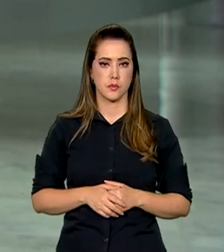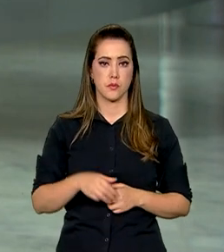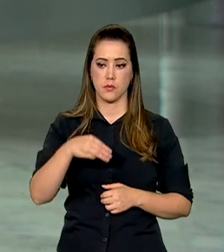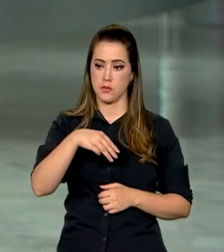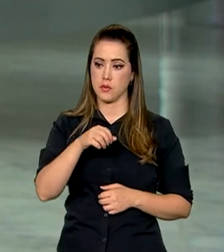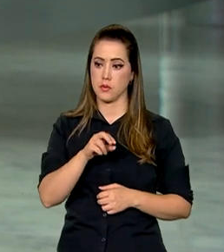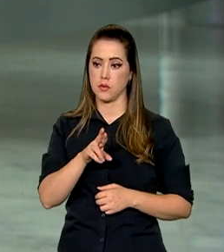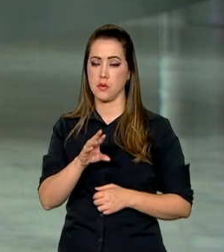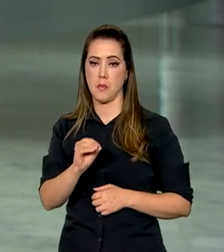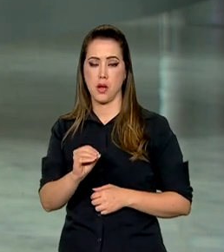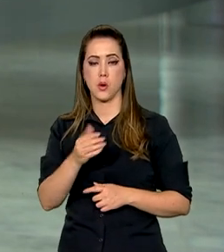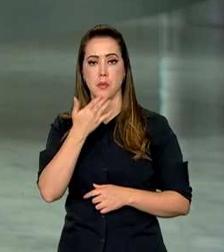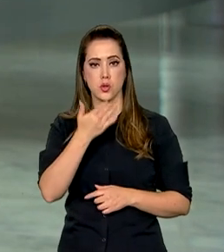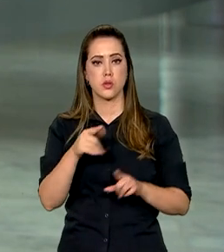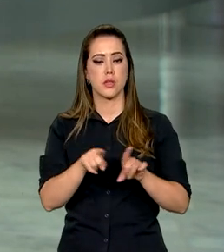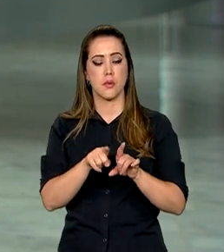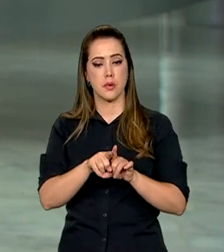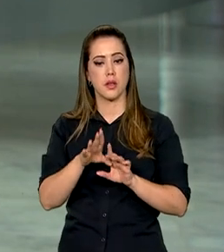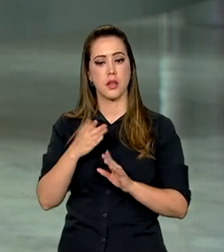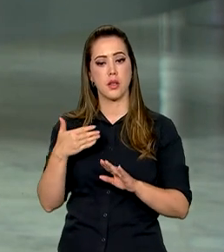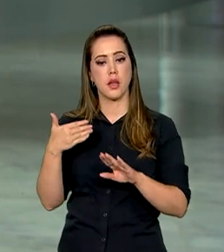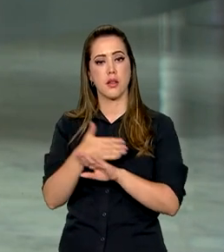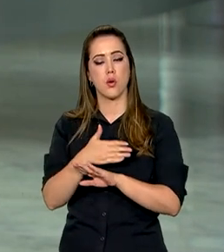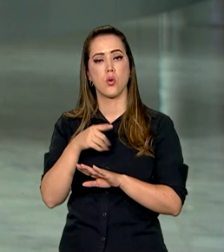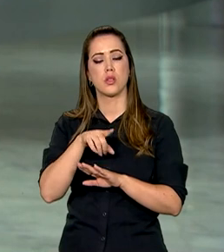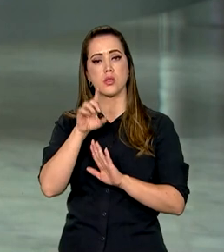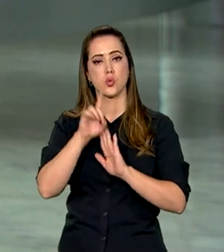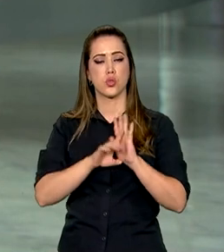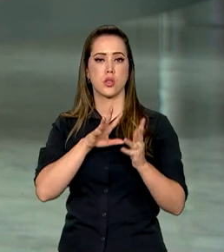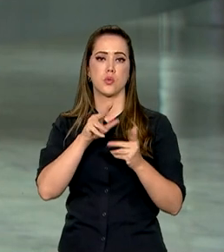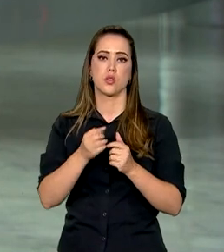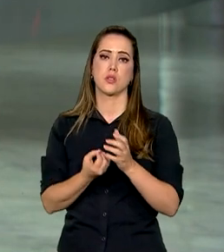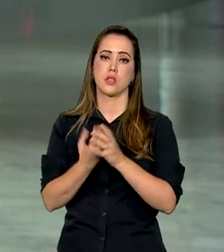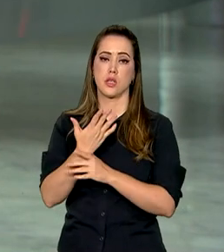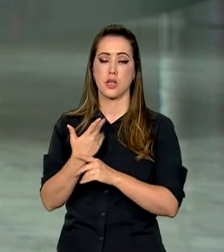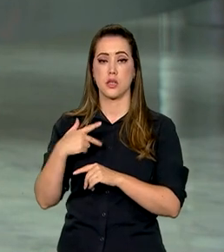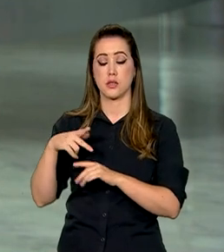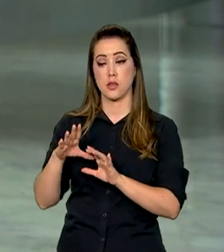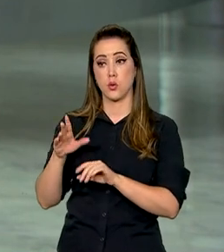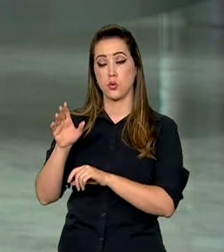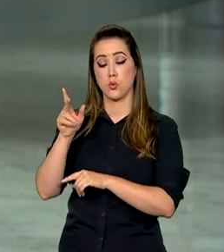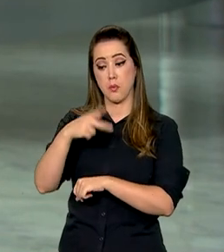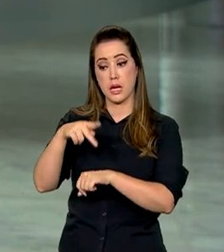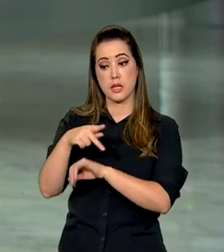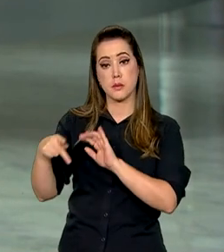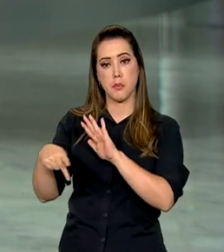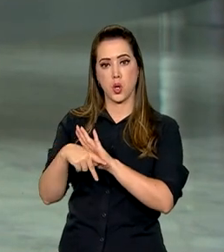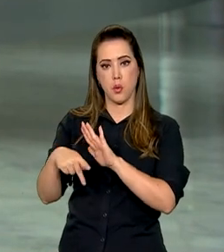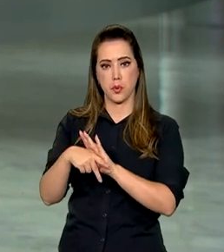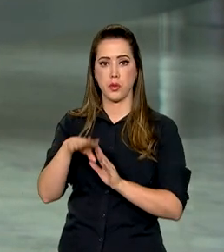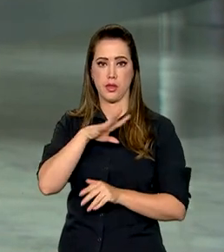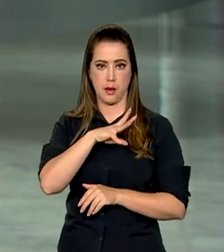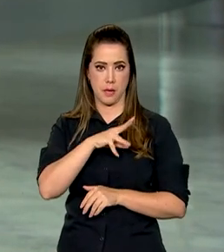pediu a adesão estrita ao direito internacional e defendeu a criação do Estado palestino. O ministro brasileiro